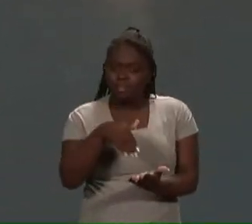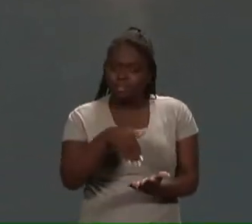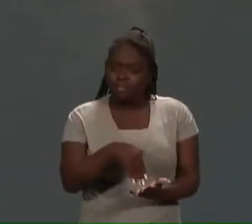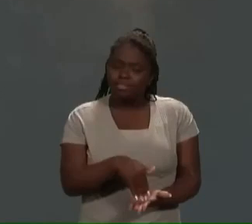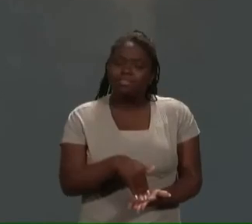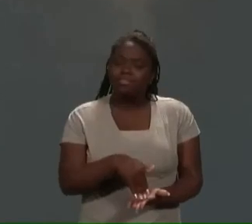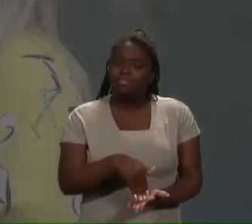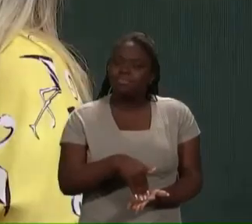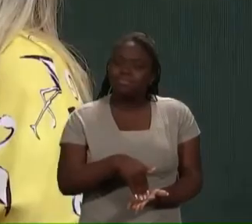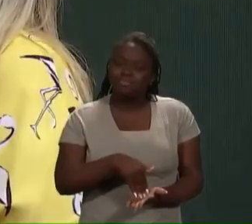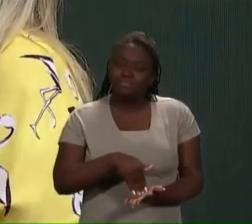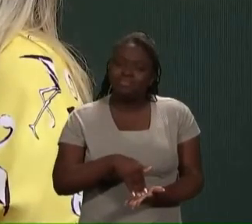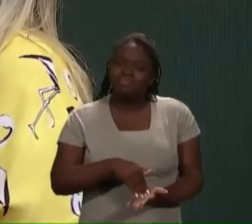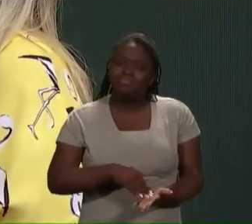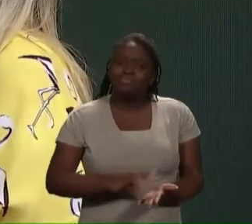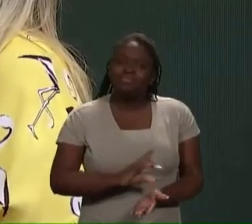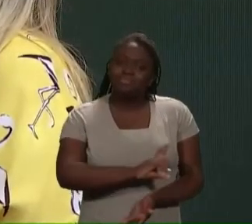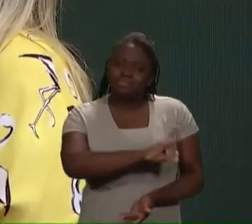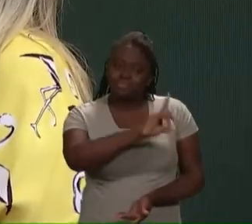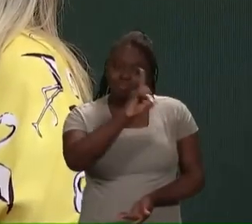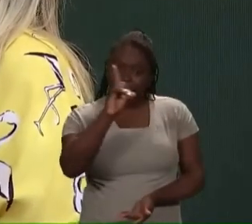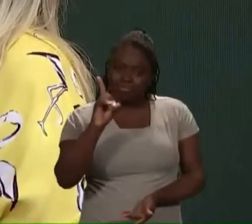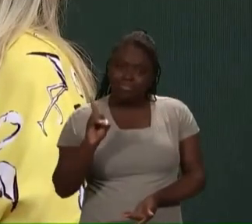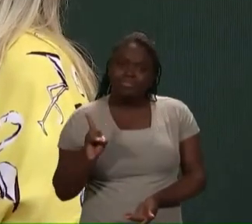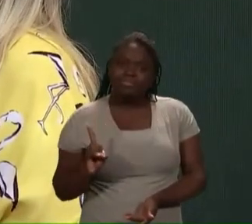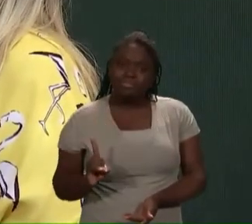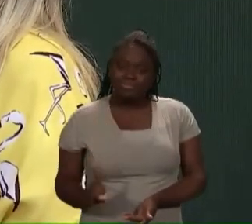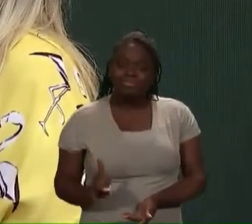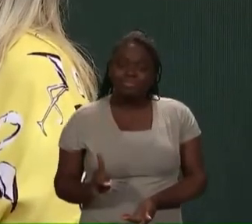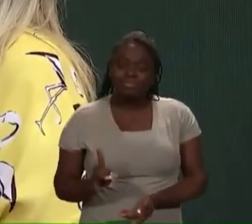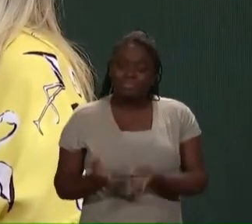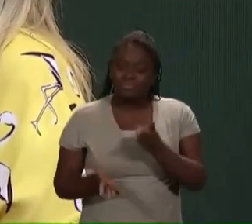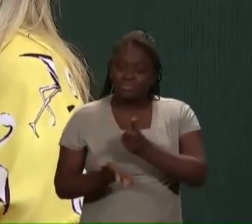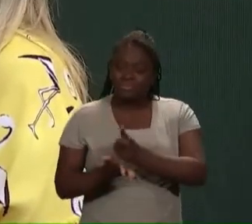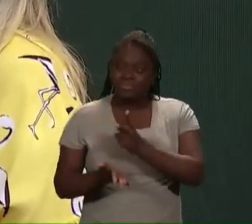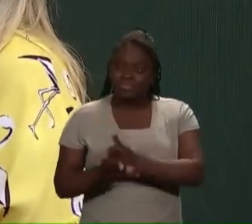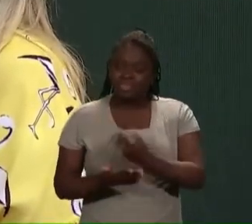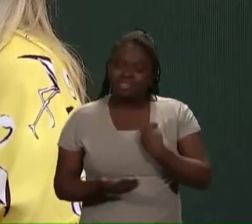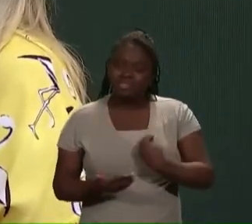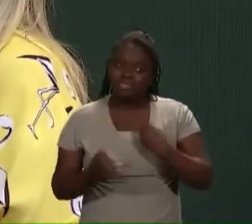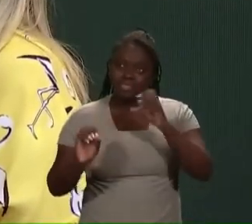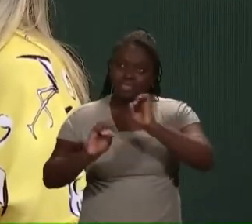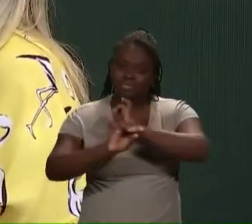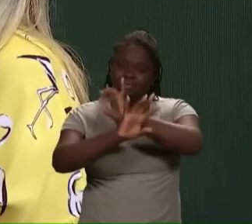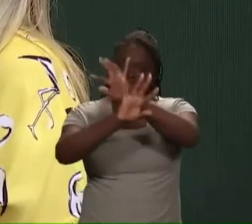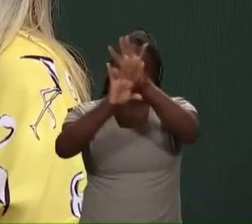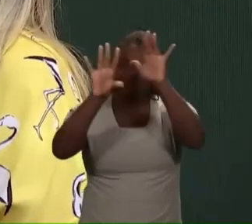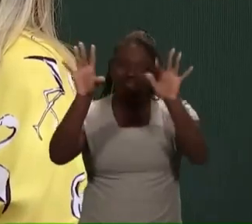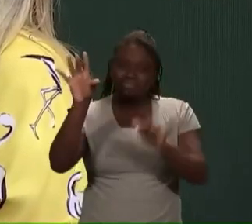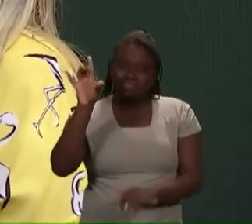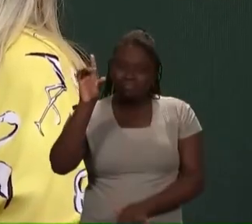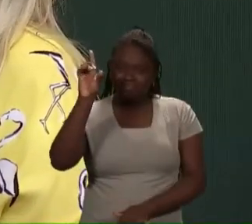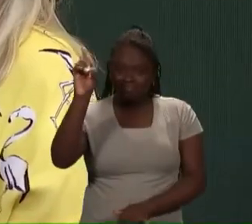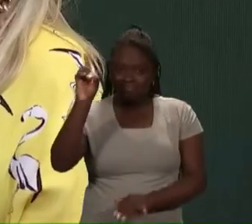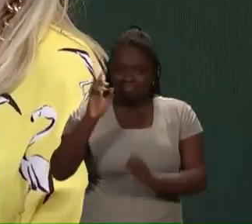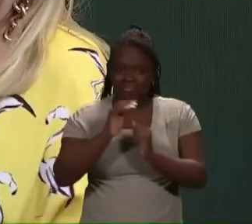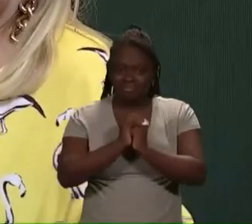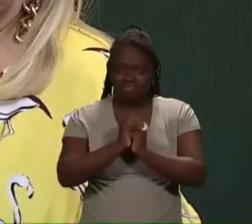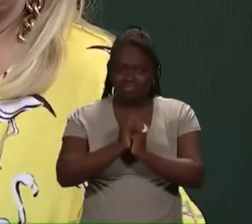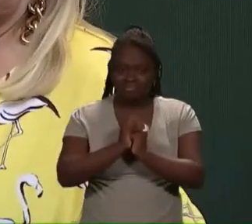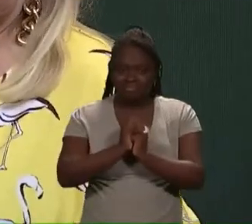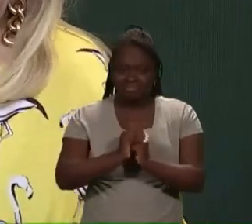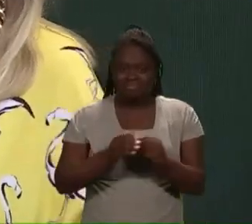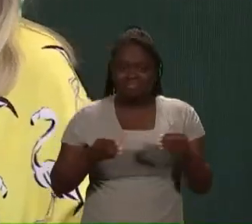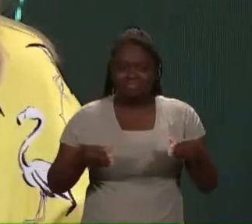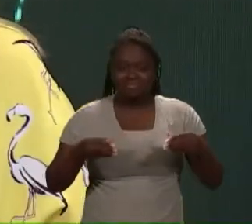Continuando para a glória dEle. O resto. Está nas mãos do Senhor. Levante o cálice